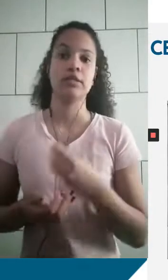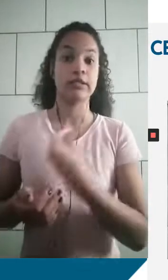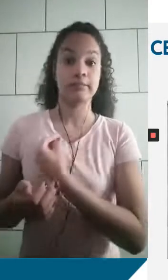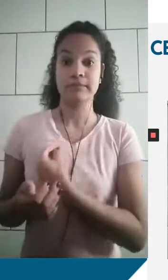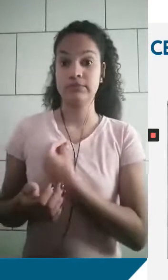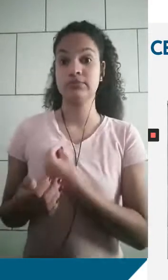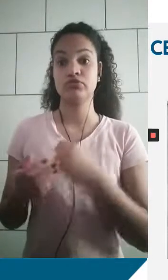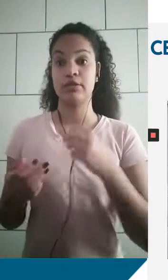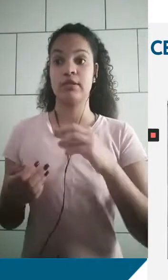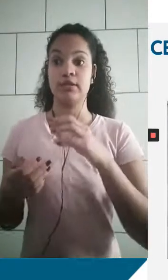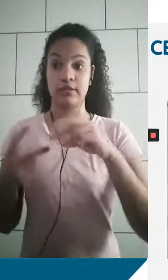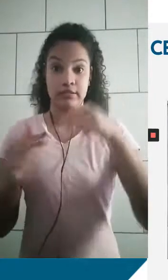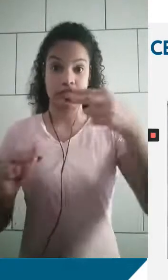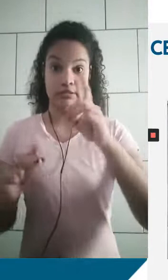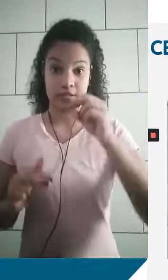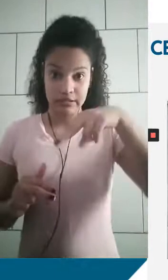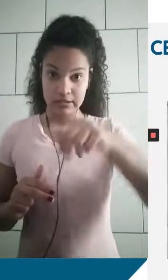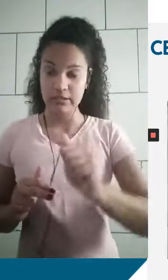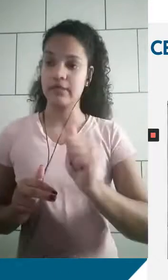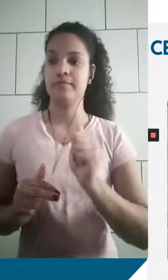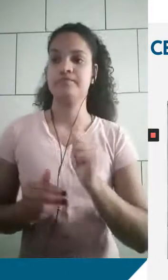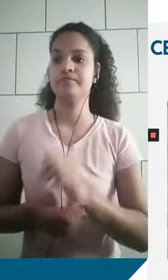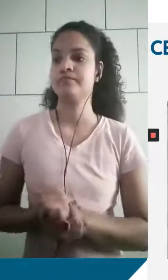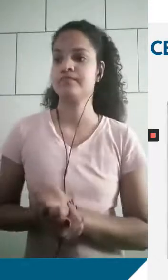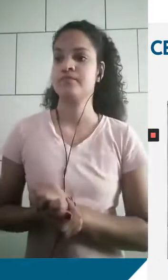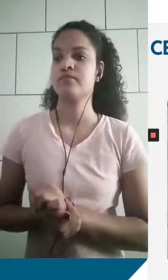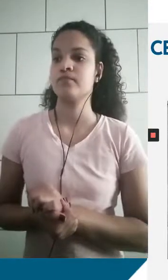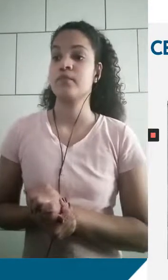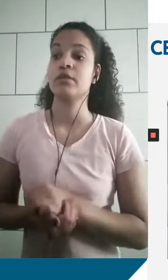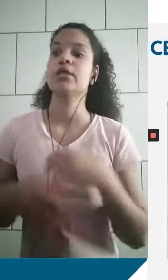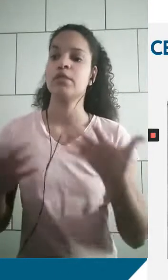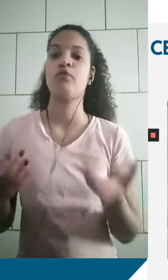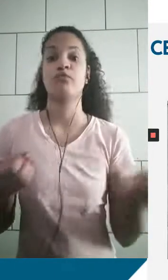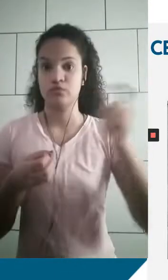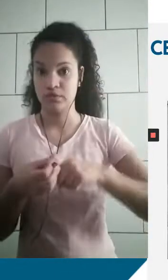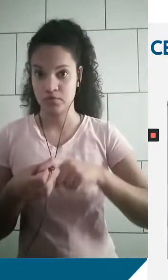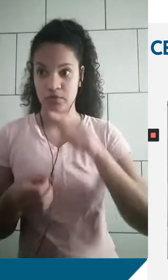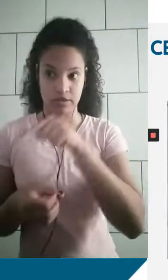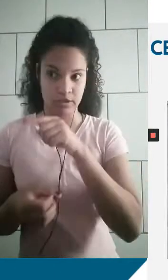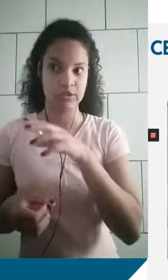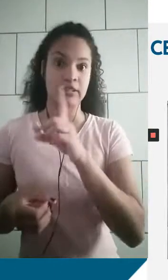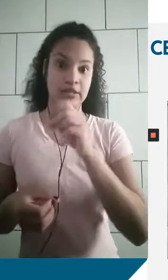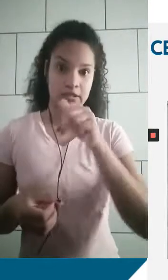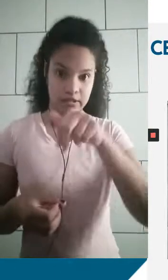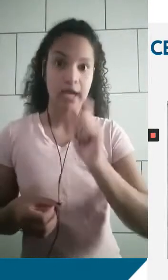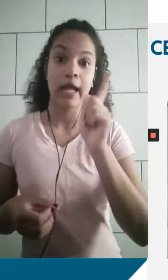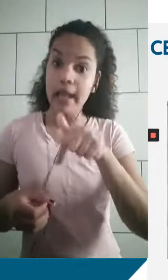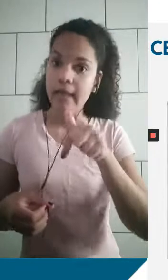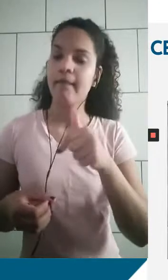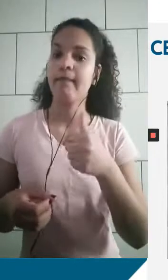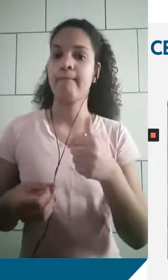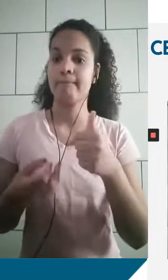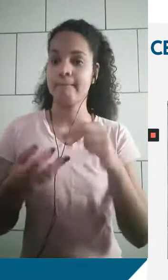o DNA ou ADN do áxido, desóxido e ribonucleo. Então, voltando, o DNA é material genético das células.